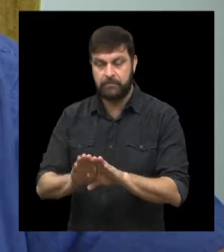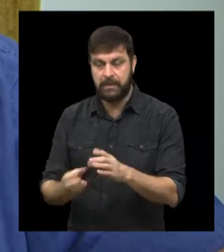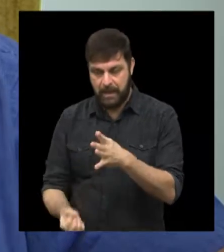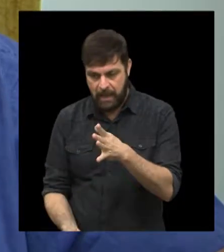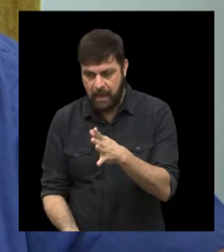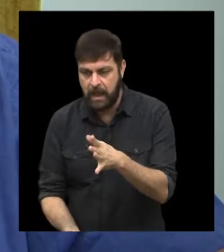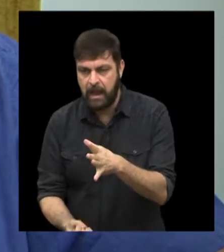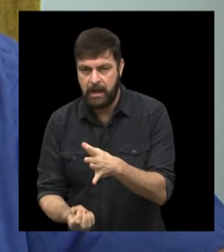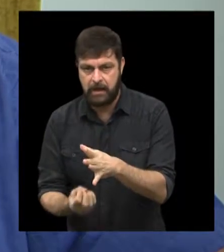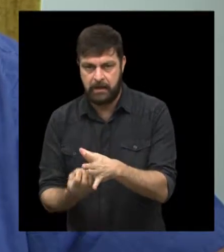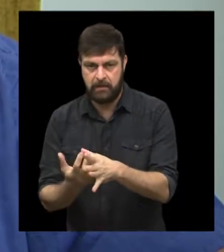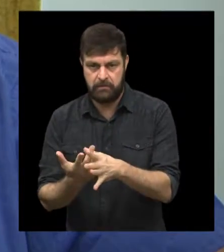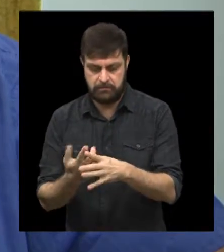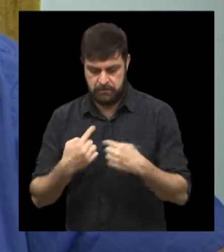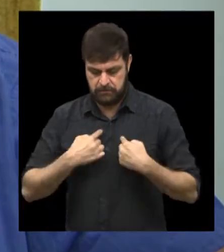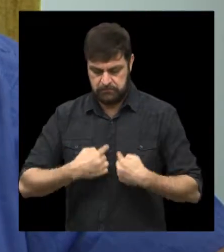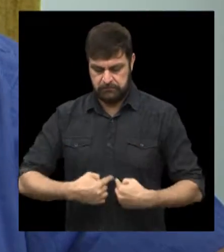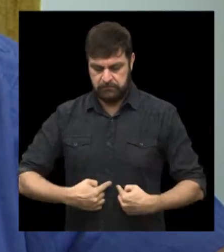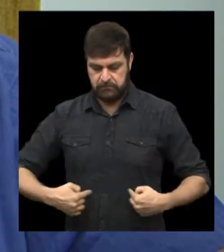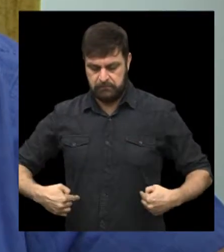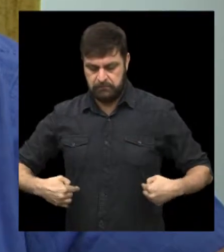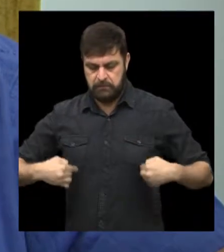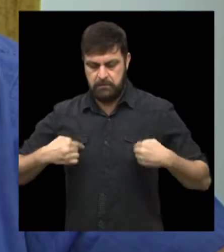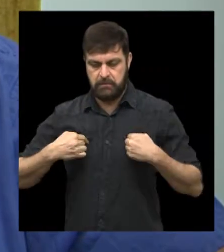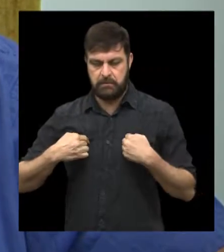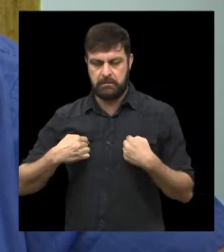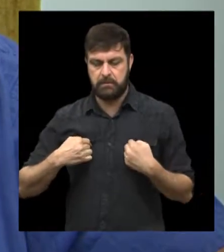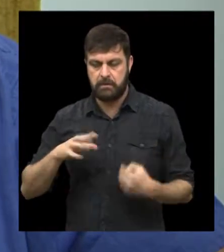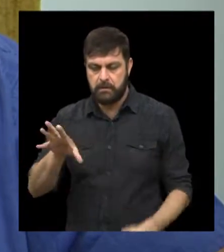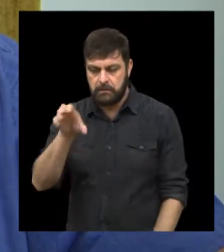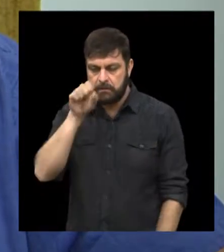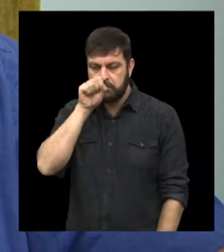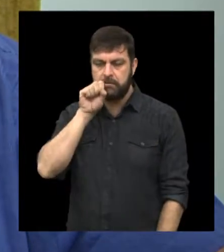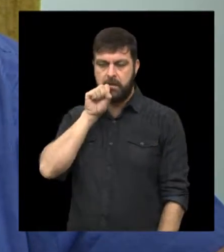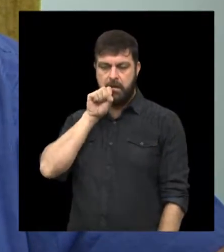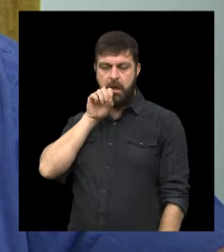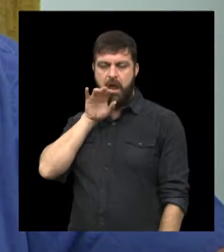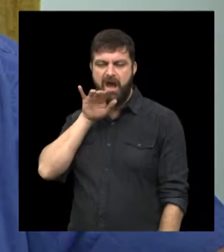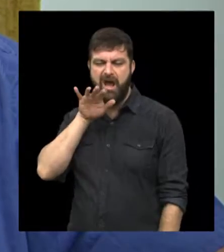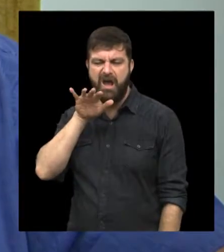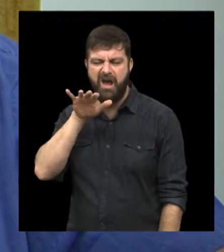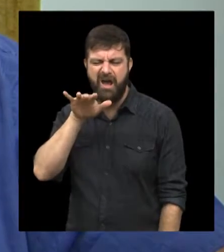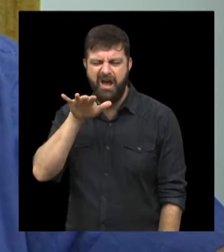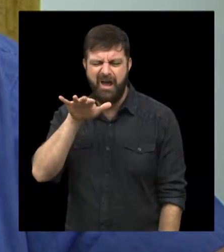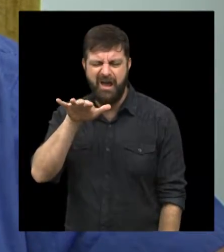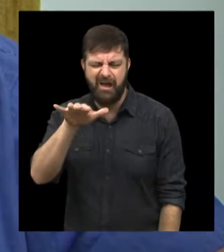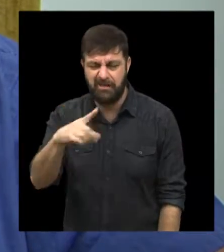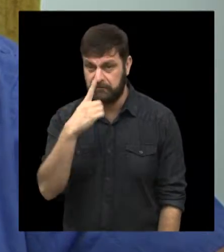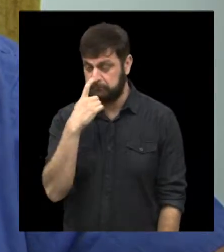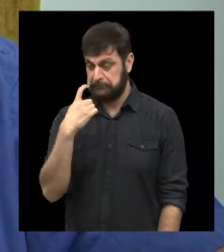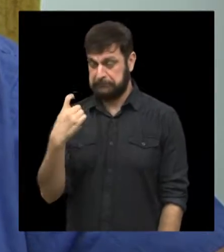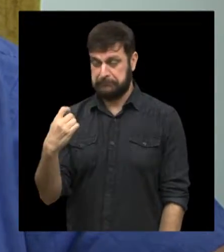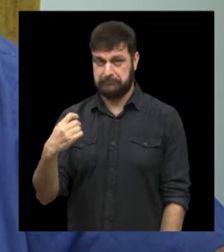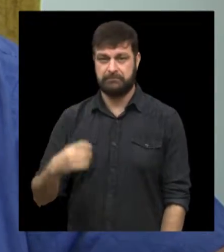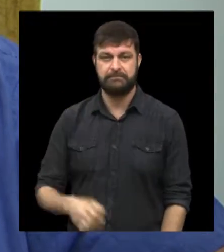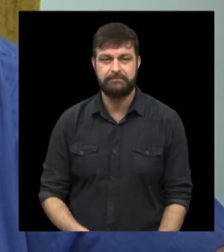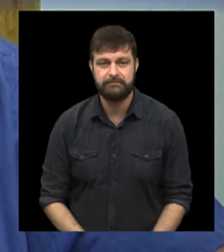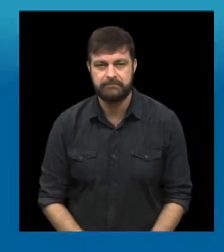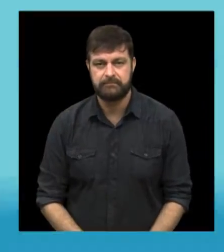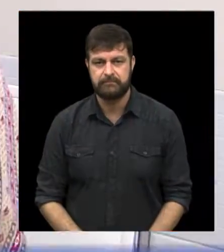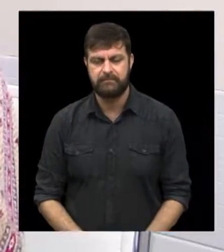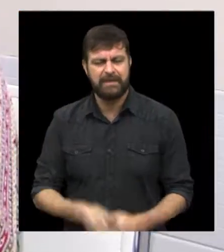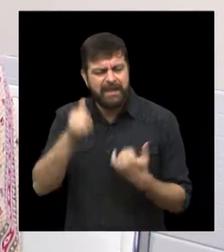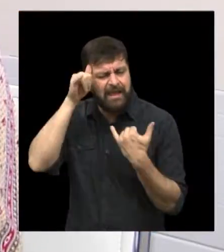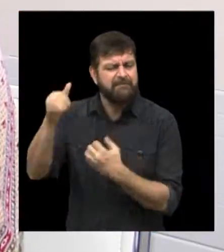cetônicos. E essa cetoacidose, que nós chamamos, dá o hálito cetônico nos diabéticos.